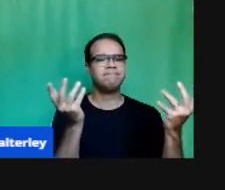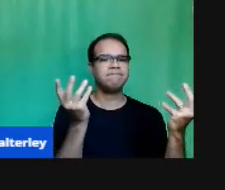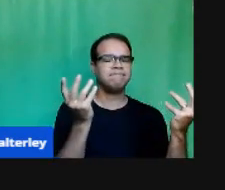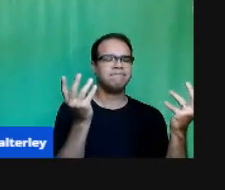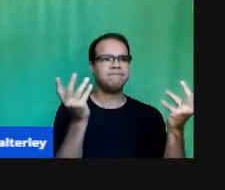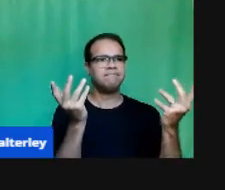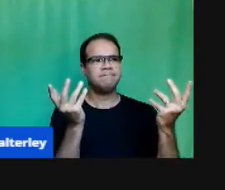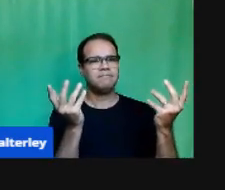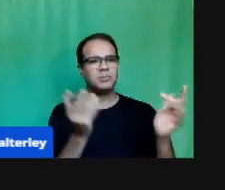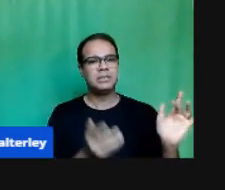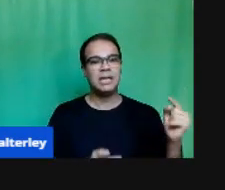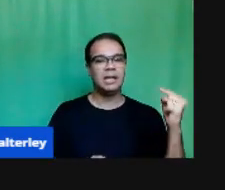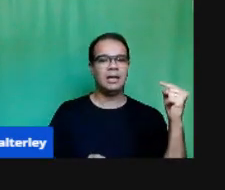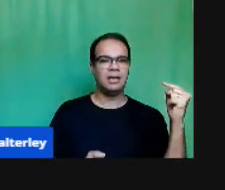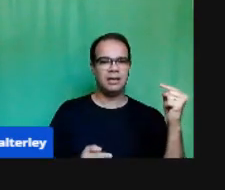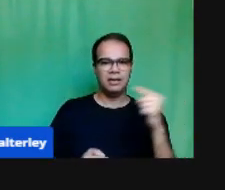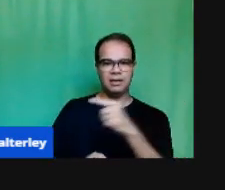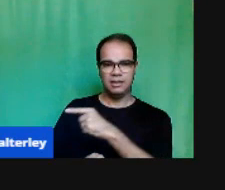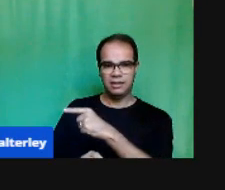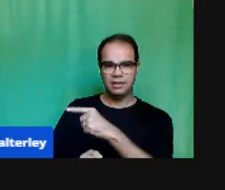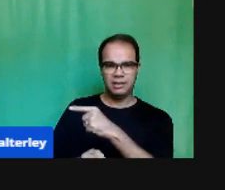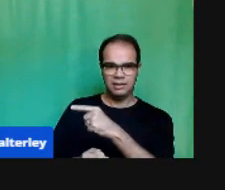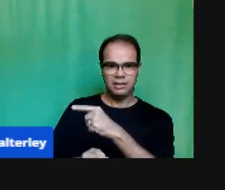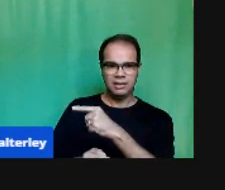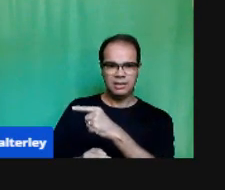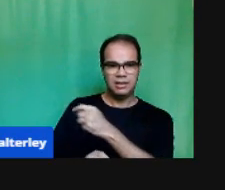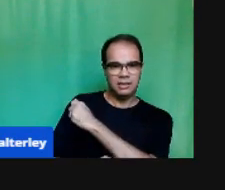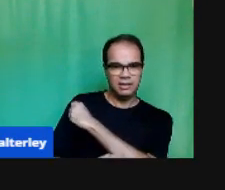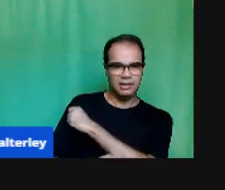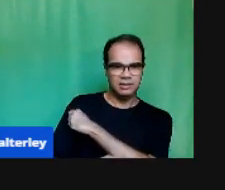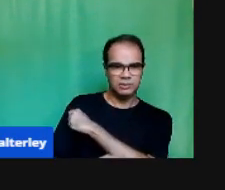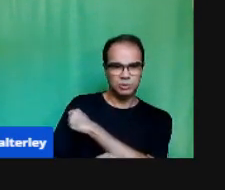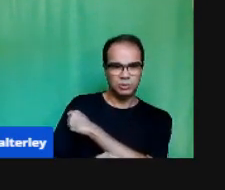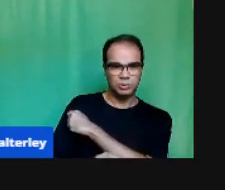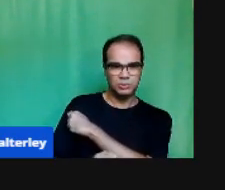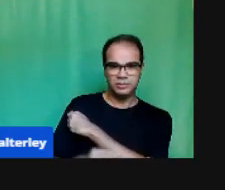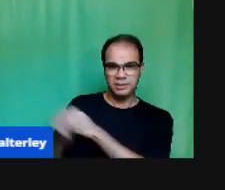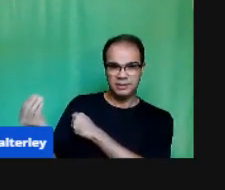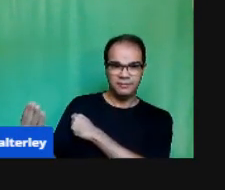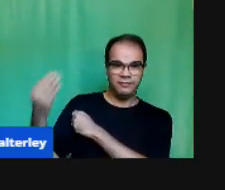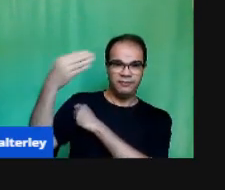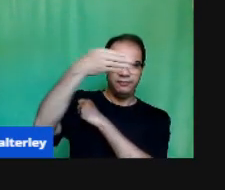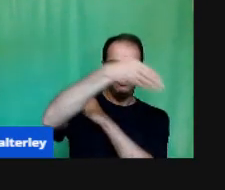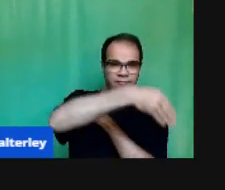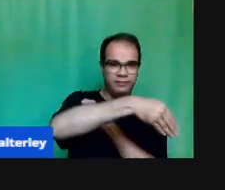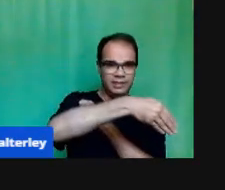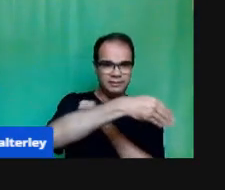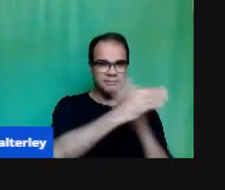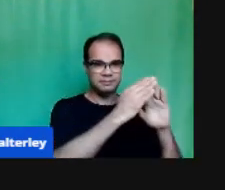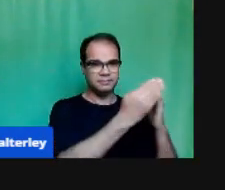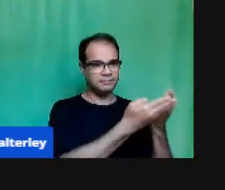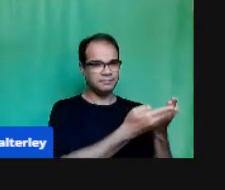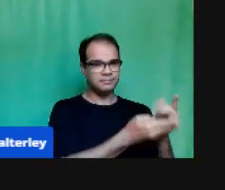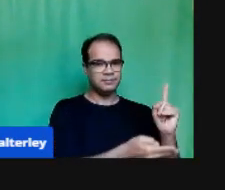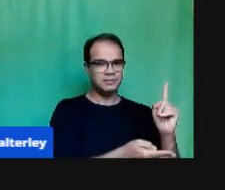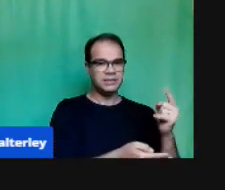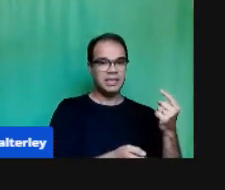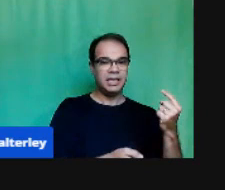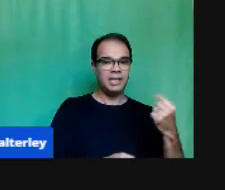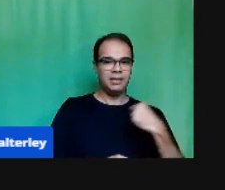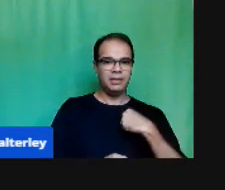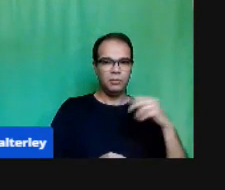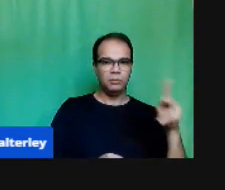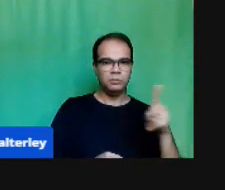vínculos Com os alunos Sem estar No espaço físico Né Essas perguntas Vieram A